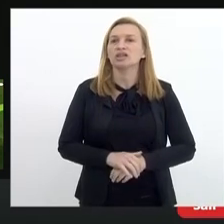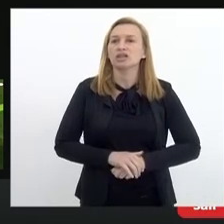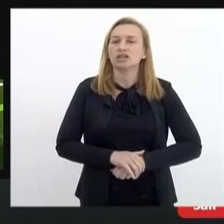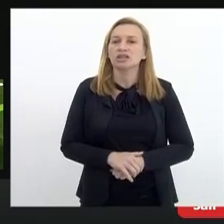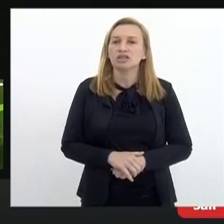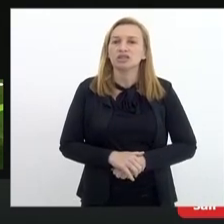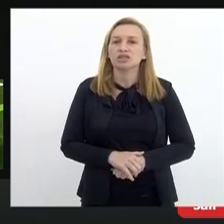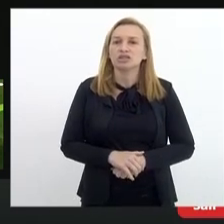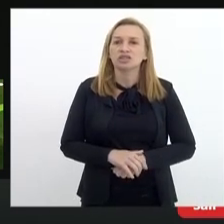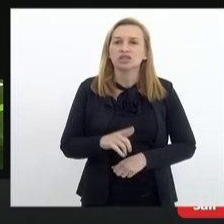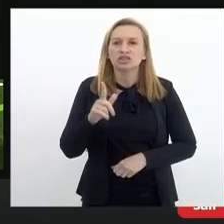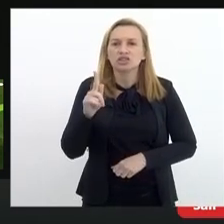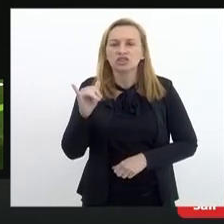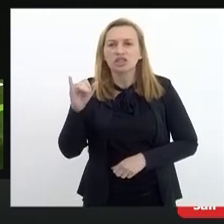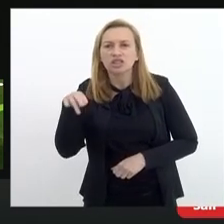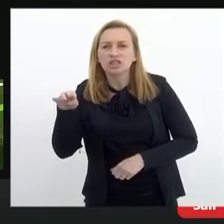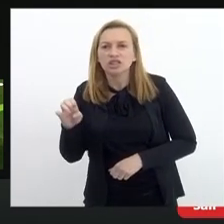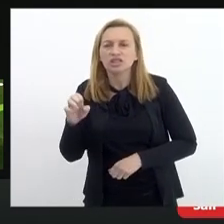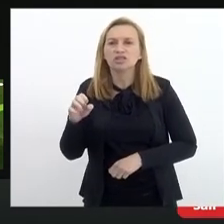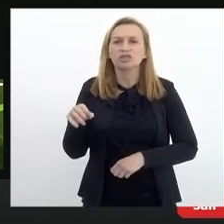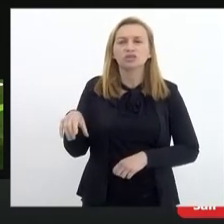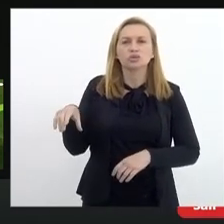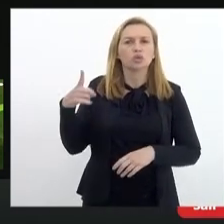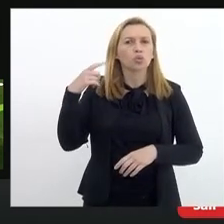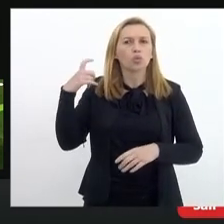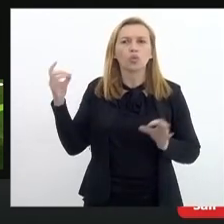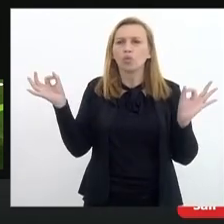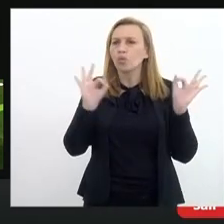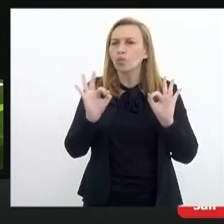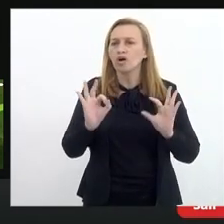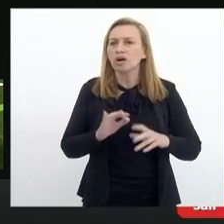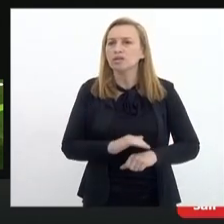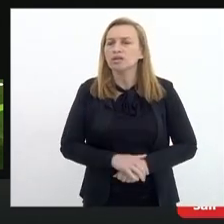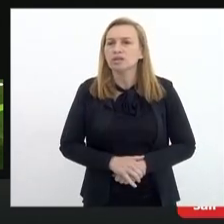Jane seu microfone está aberto mas eu não estou te ouvindo